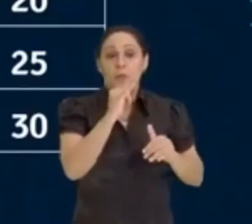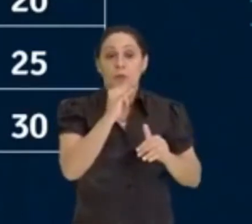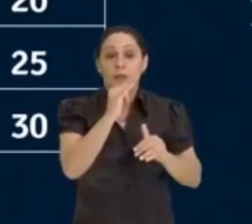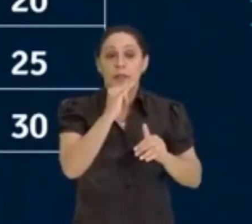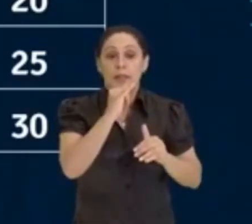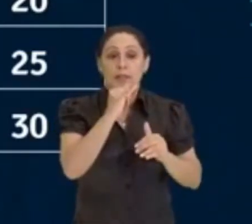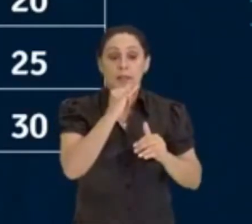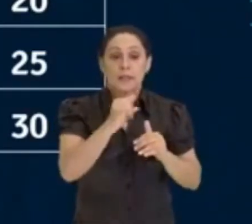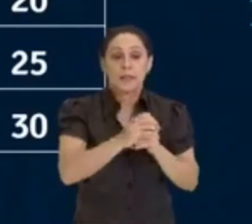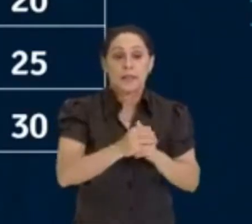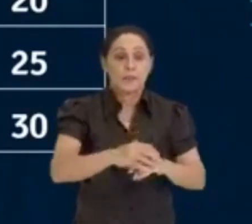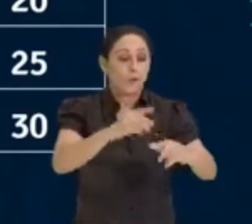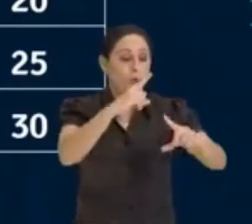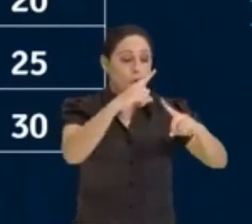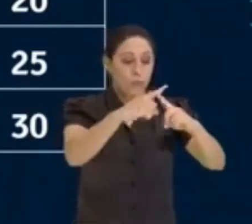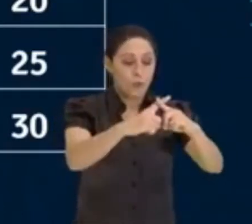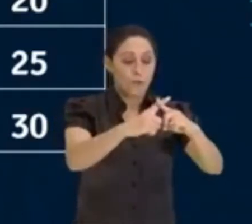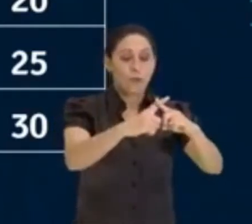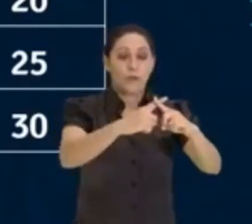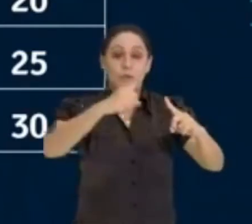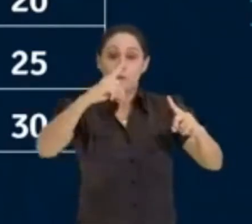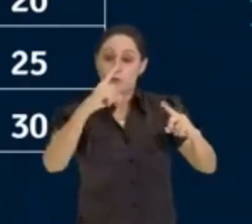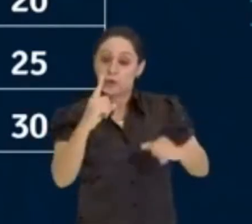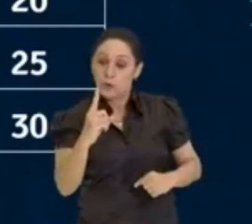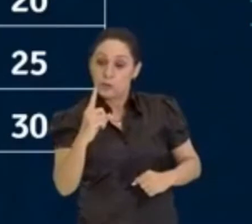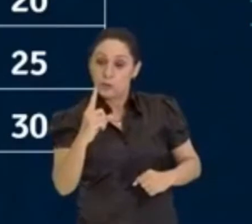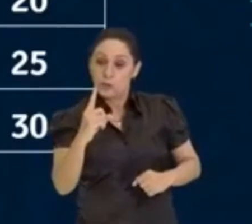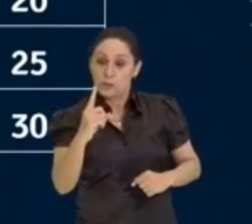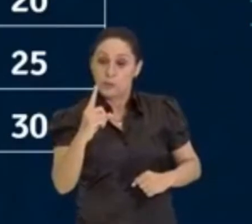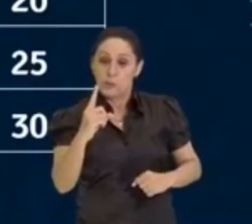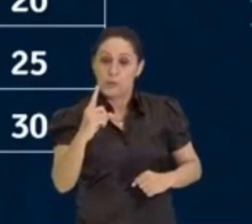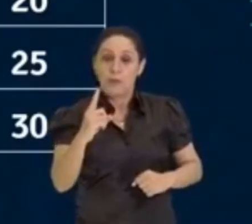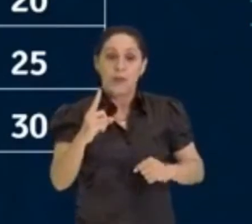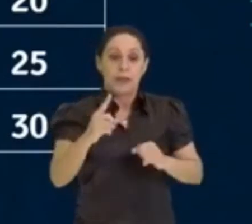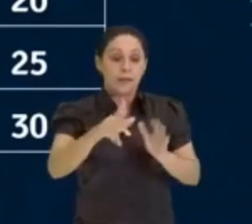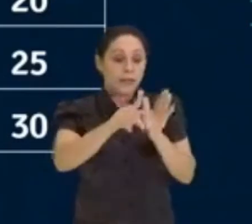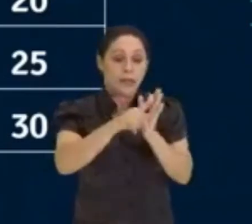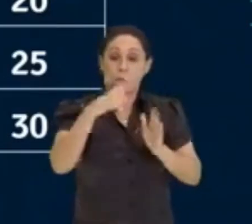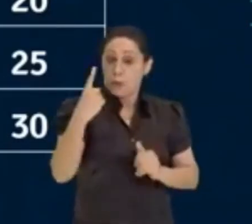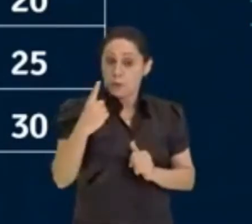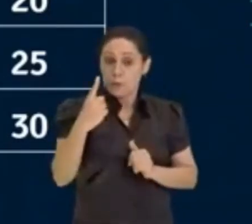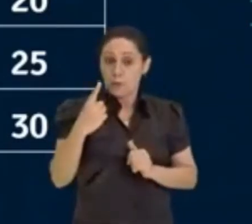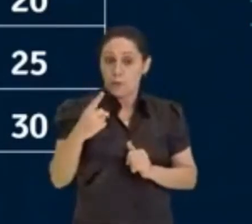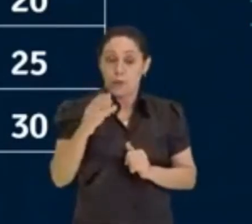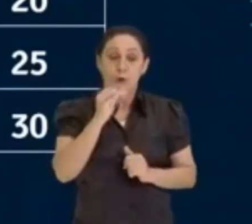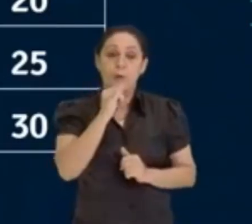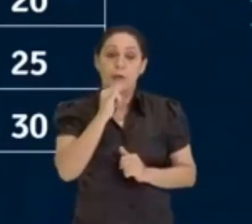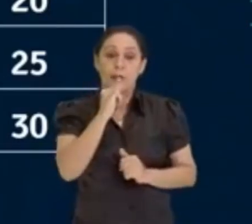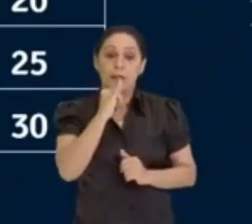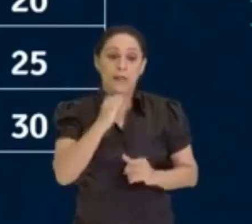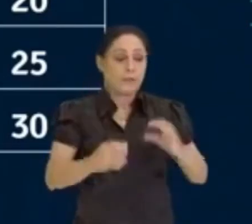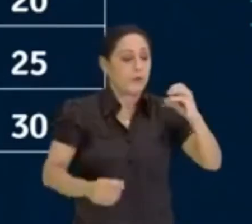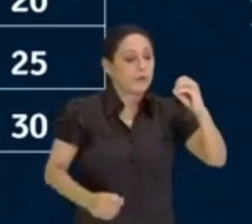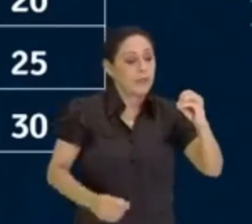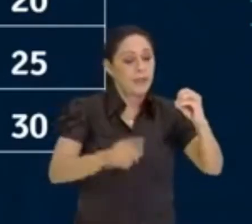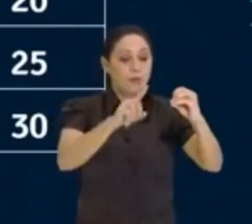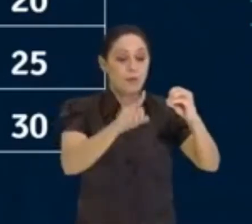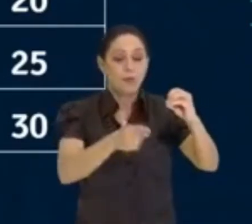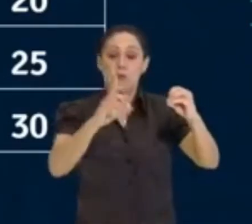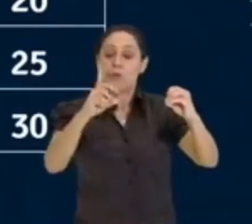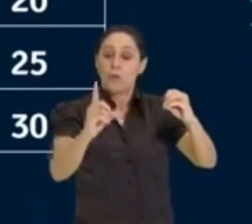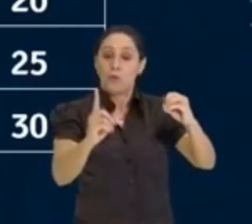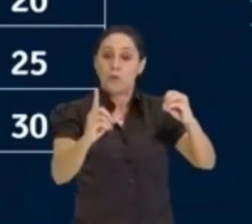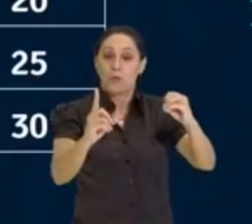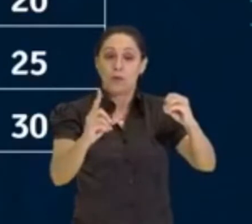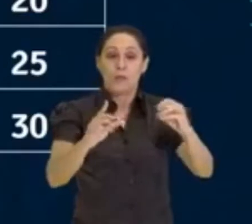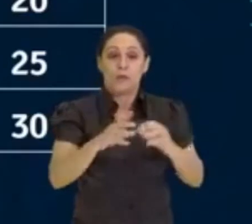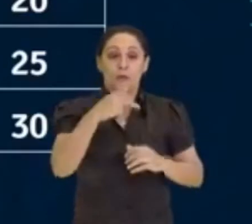múltiplo de 1, ele vai ser o próprio 1, né? No caso, 0 e 1, tá? E quando você fala